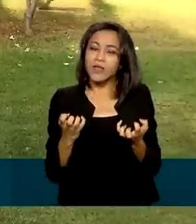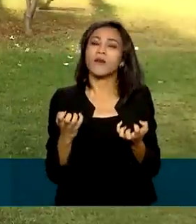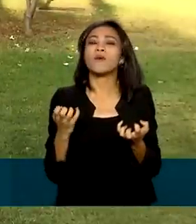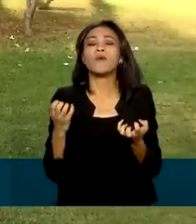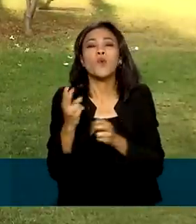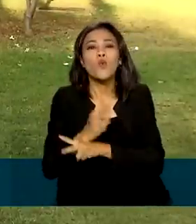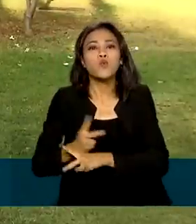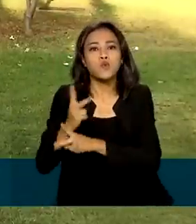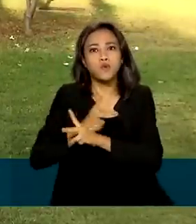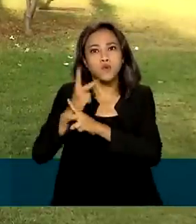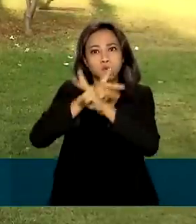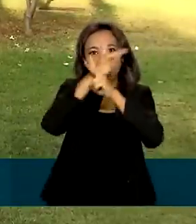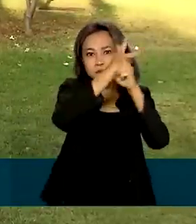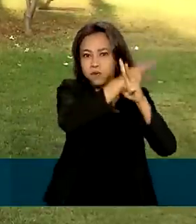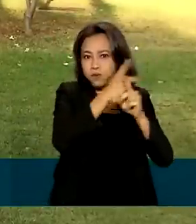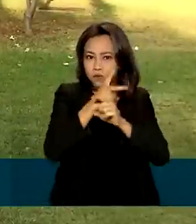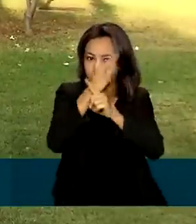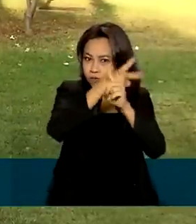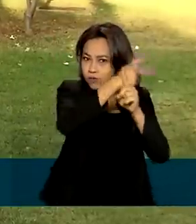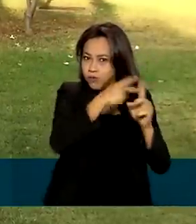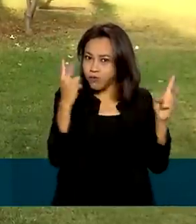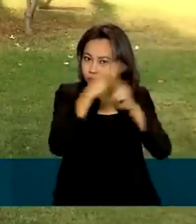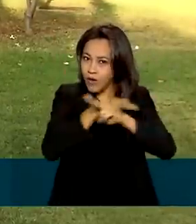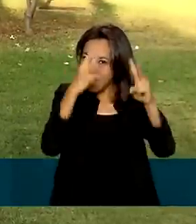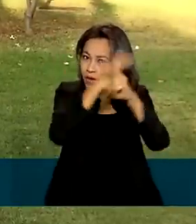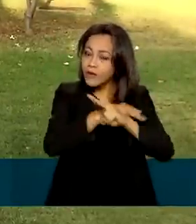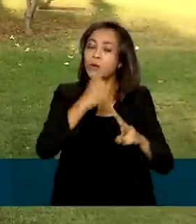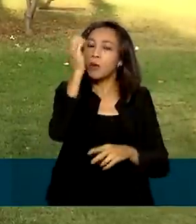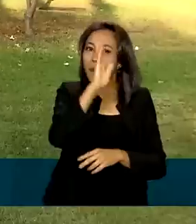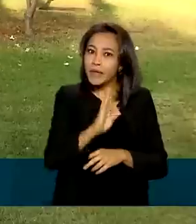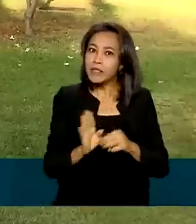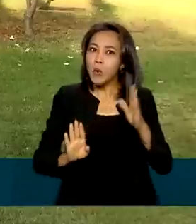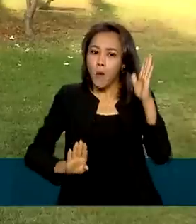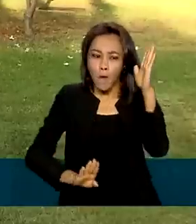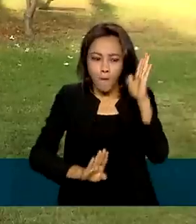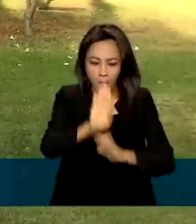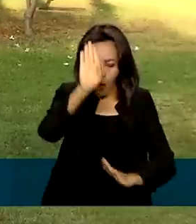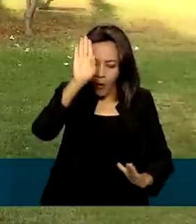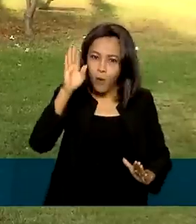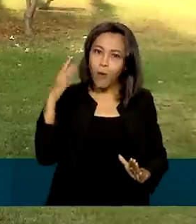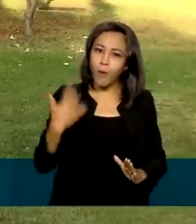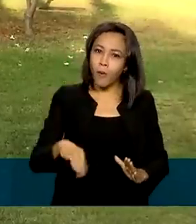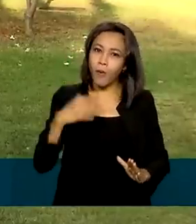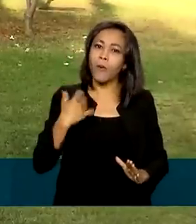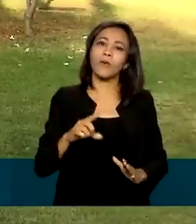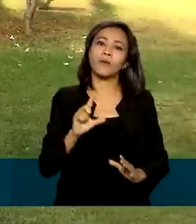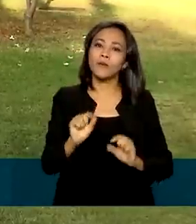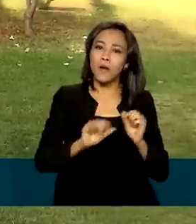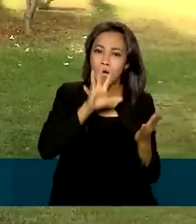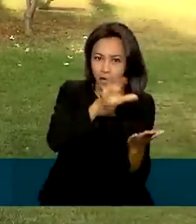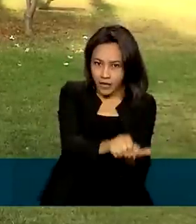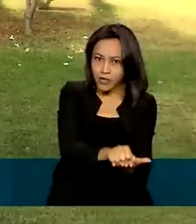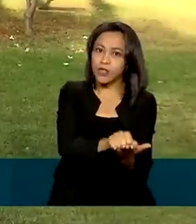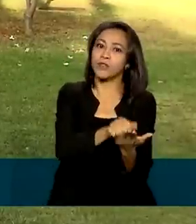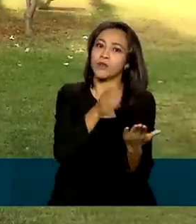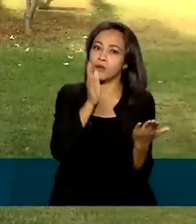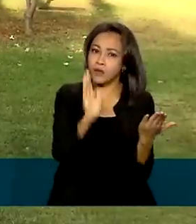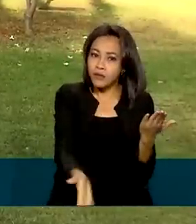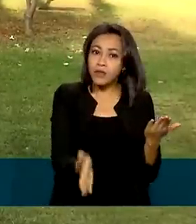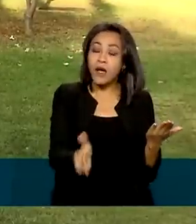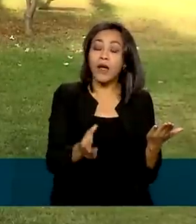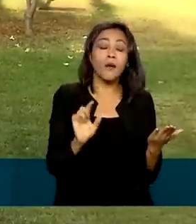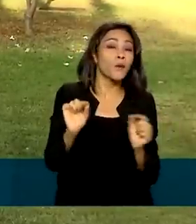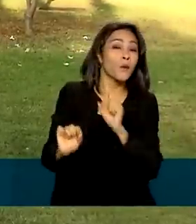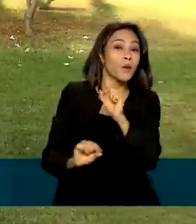ventos, o Brasil registrou o primeiro recorde de geração eólica instantânea do ano. A marca foi registrada